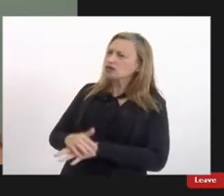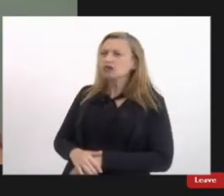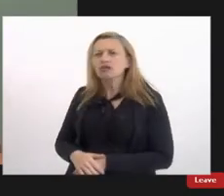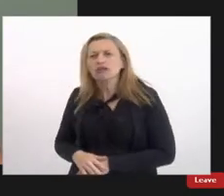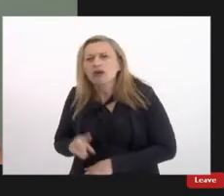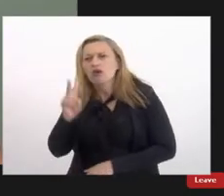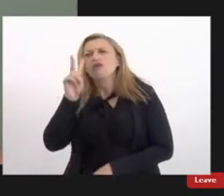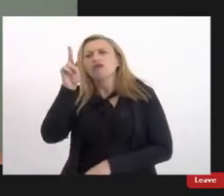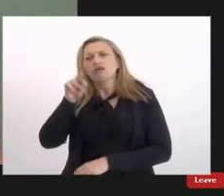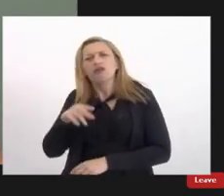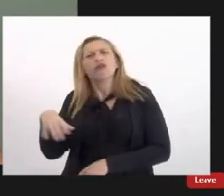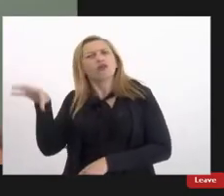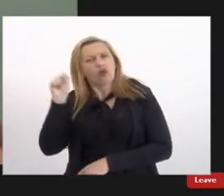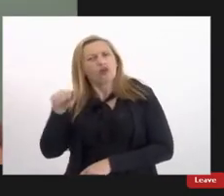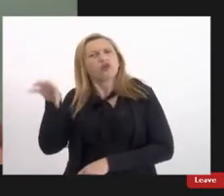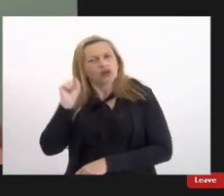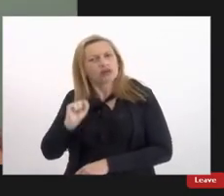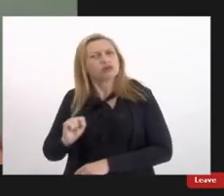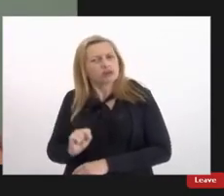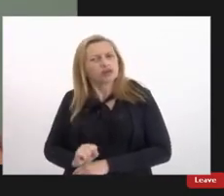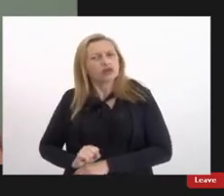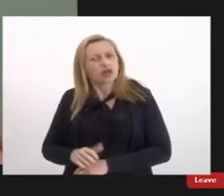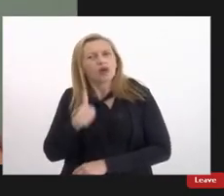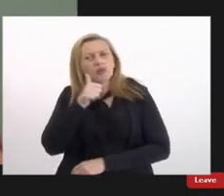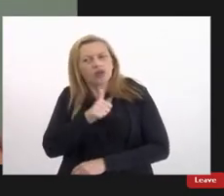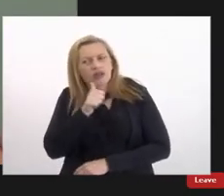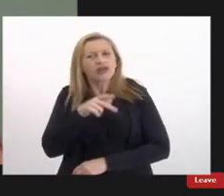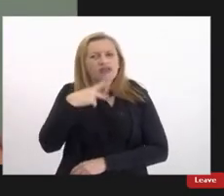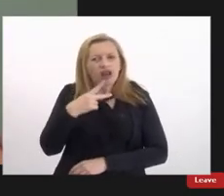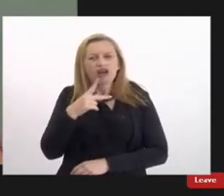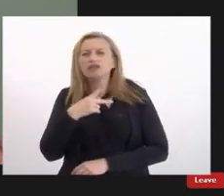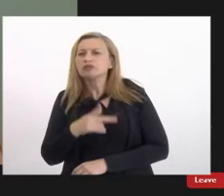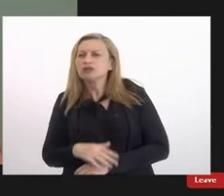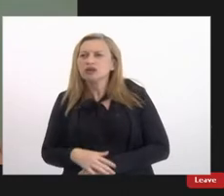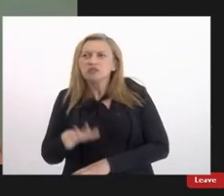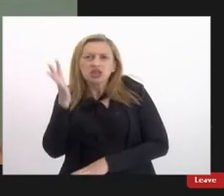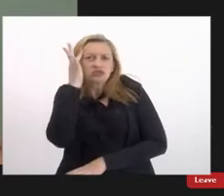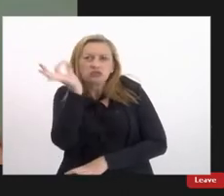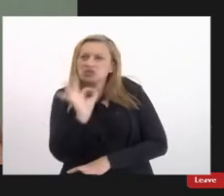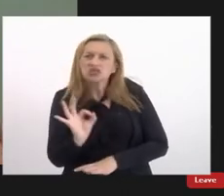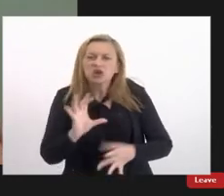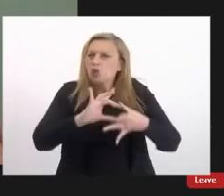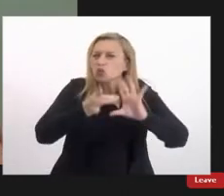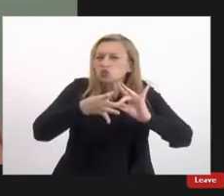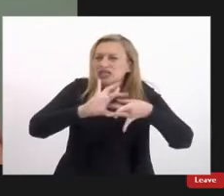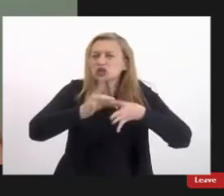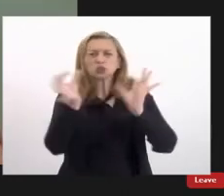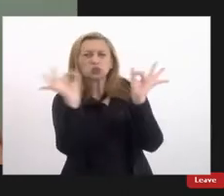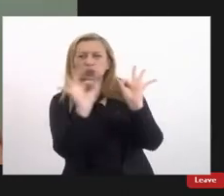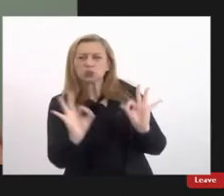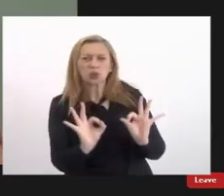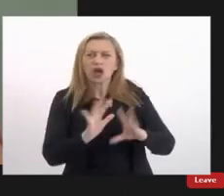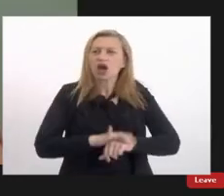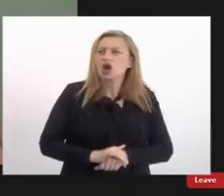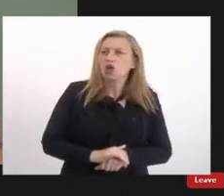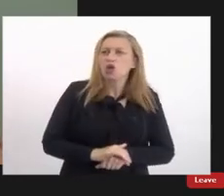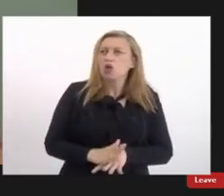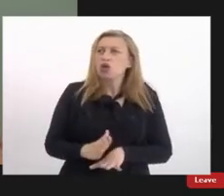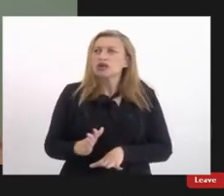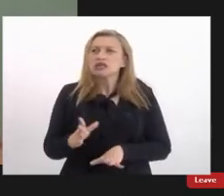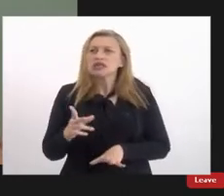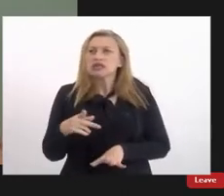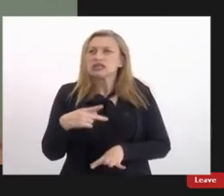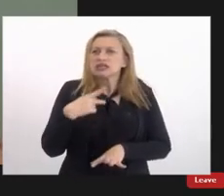prestando atenção estou ouvindo o que a mulher está falando mas não sei o contexto não sei de que lado ela